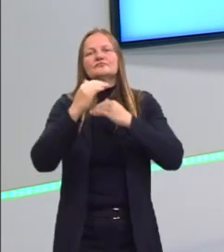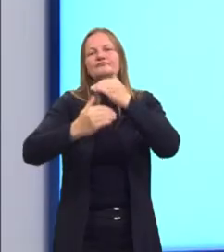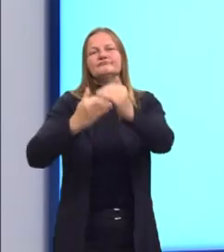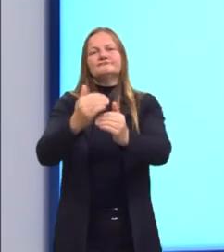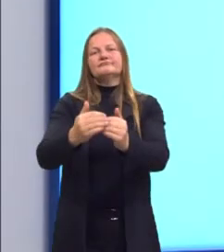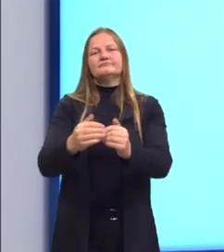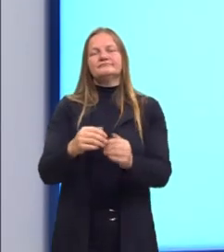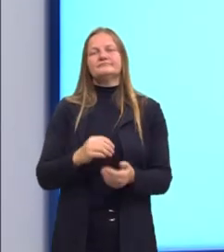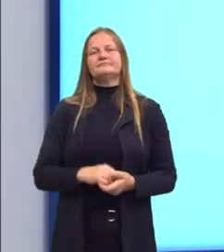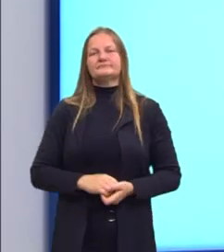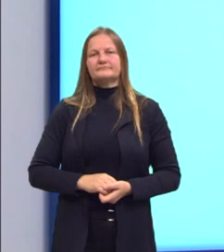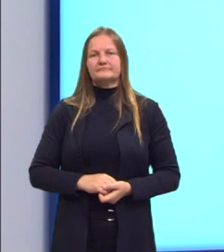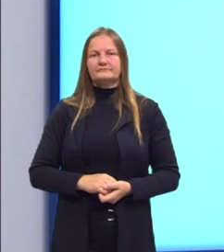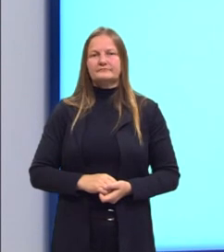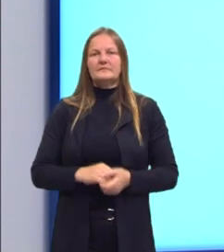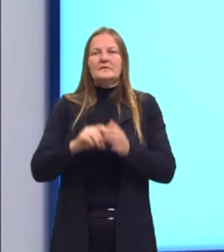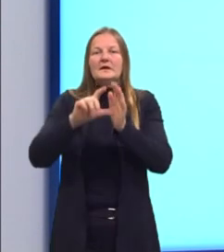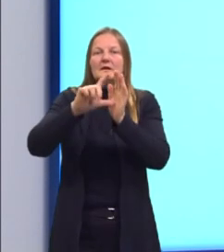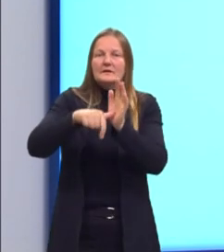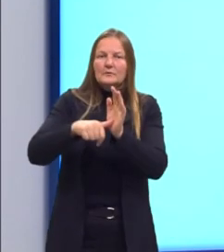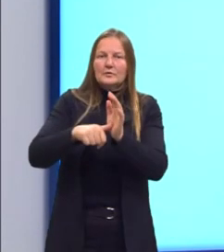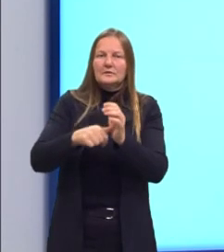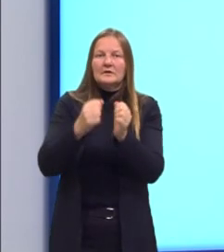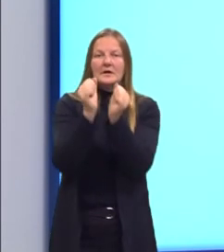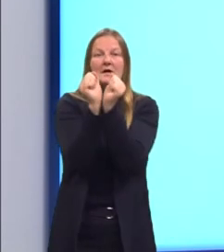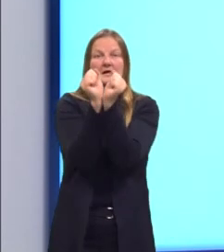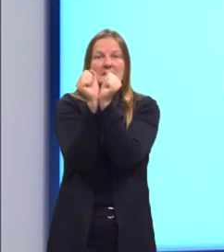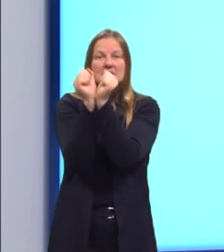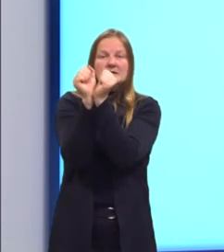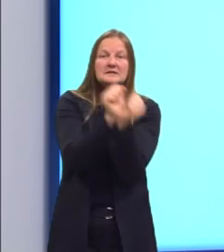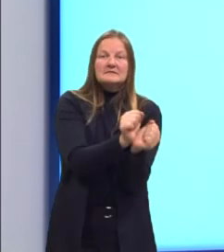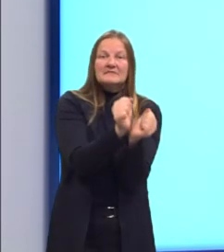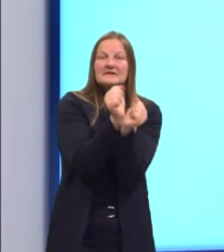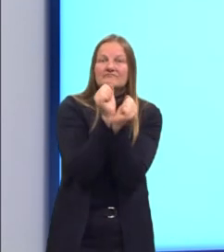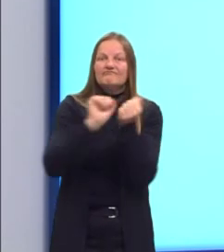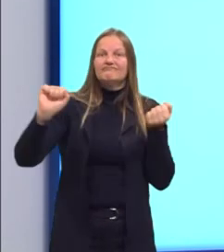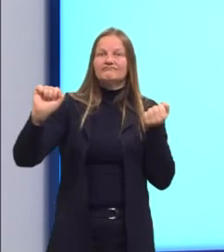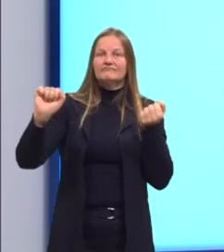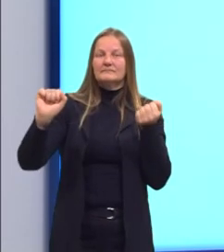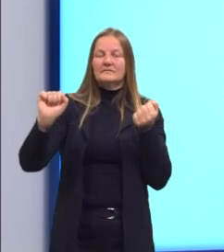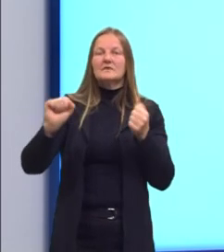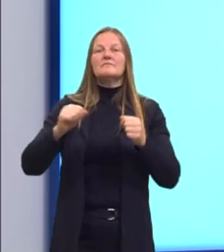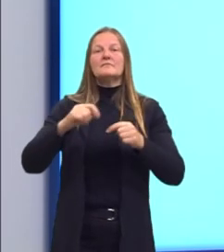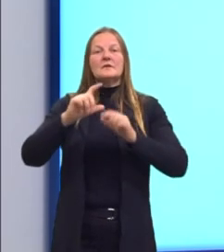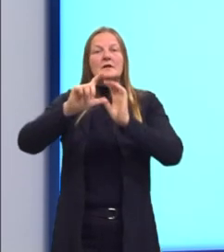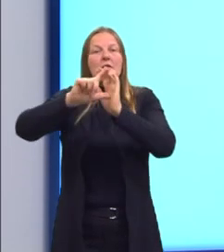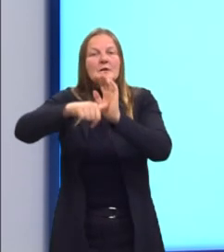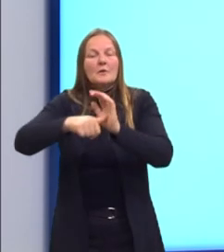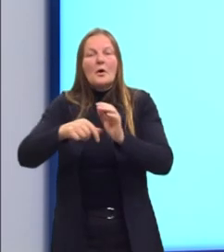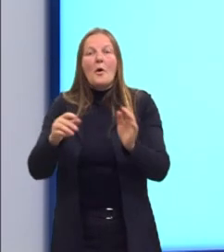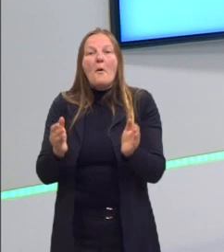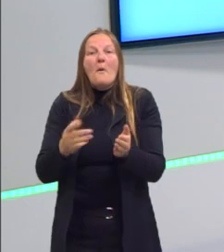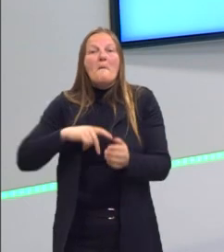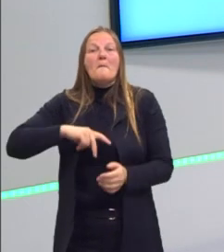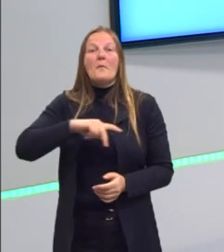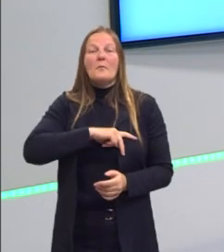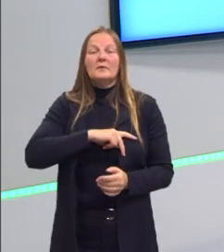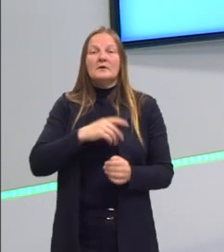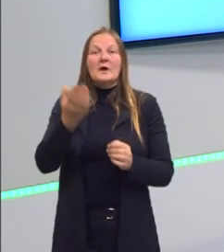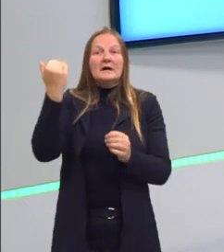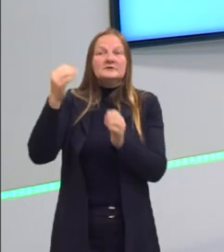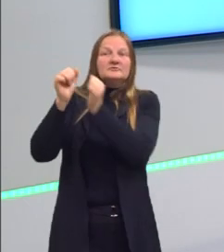que é logo após a abolição da escravatura. E o que acontece com essa população anteriormente